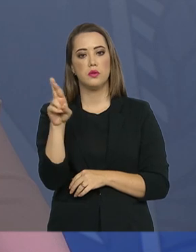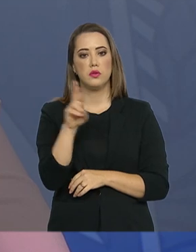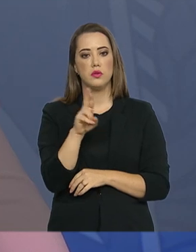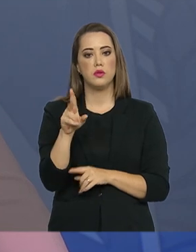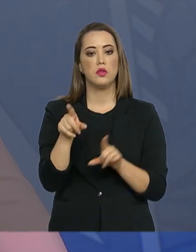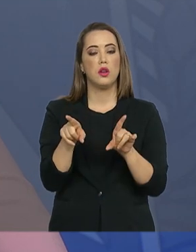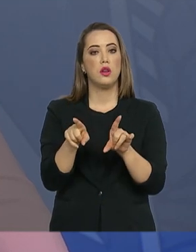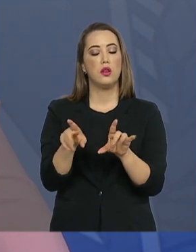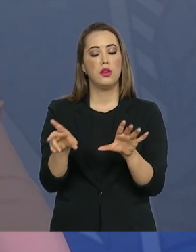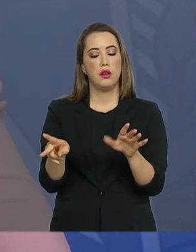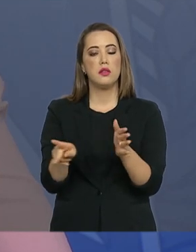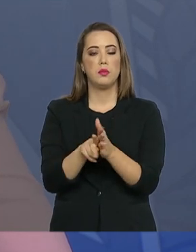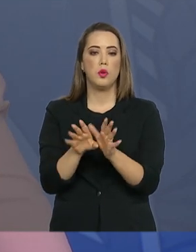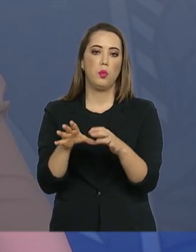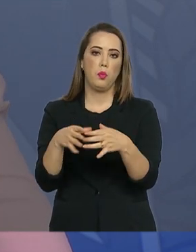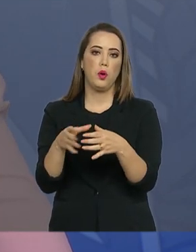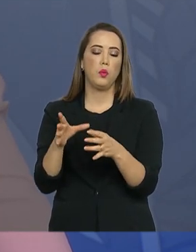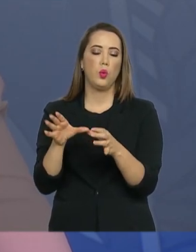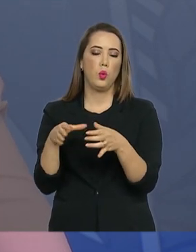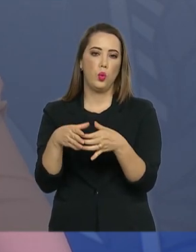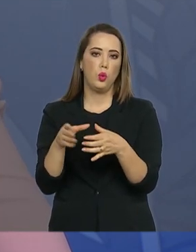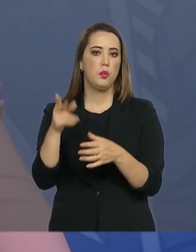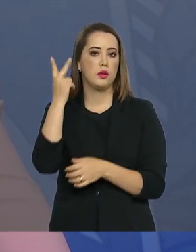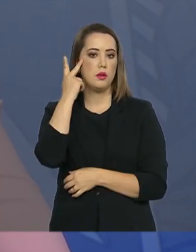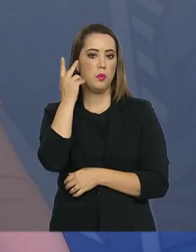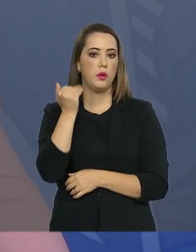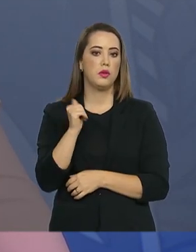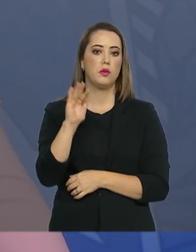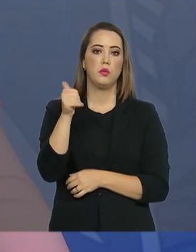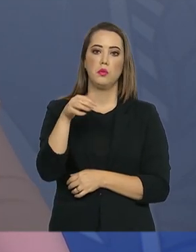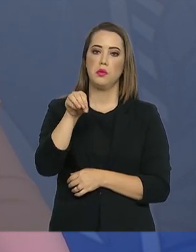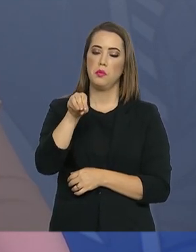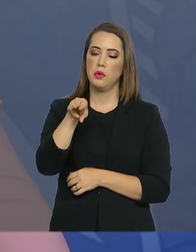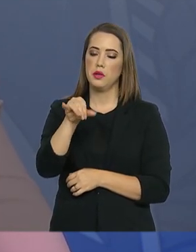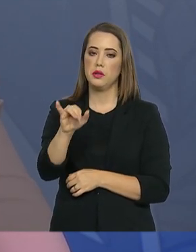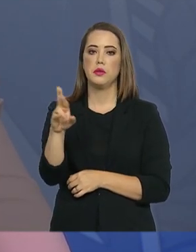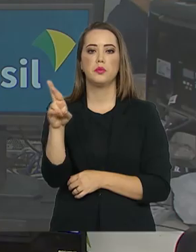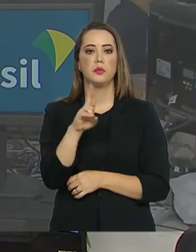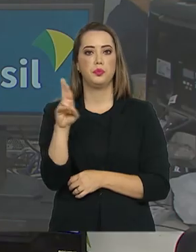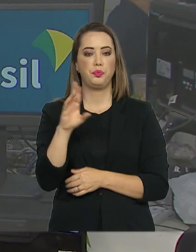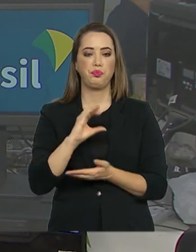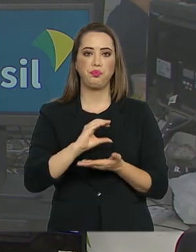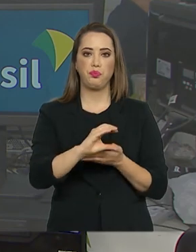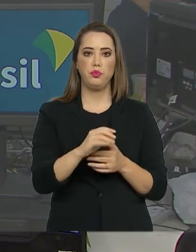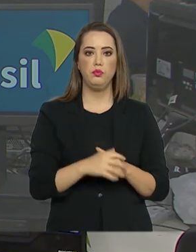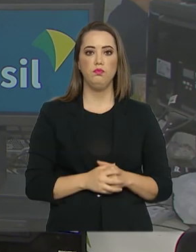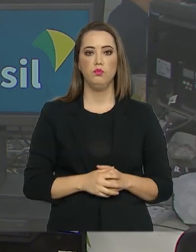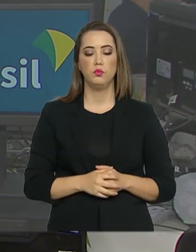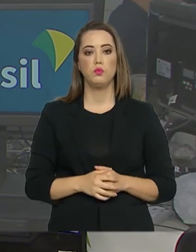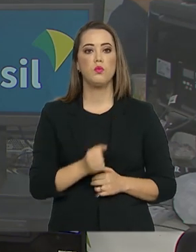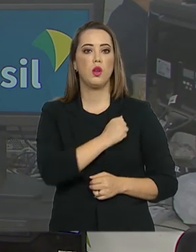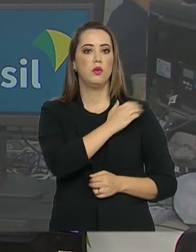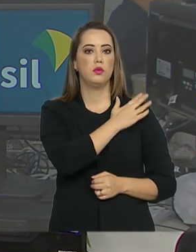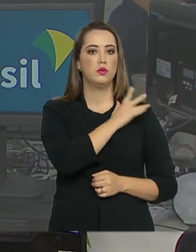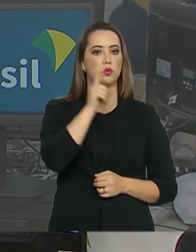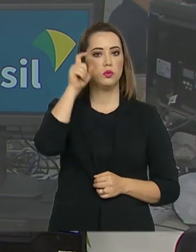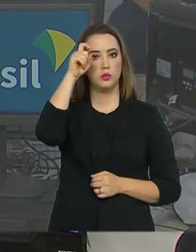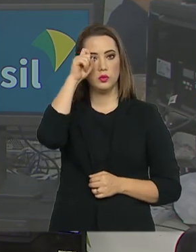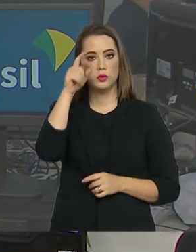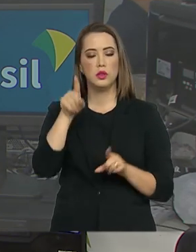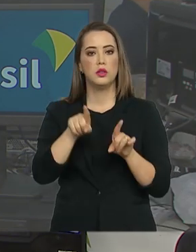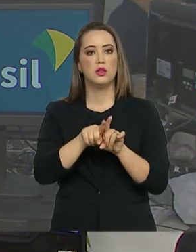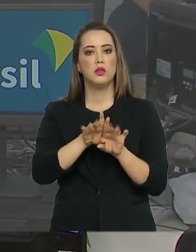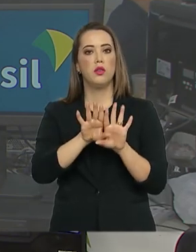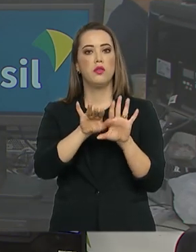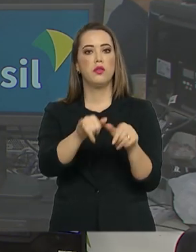malha paulista. Então a gente ainda fecha o ano, se tudo der certo, com mais R$ bilhões de investimentos previstos. O vice-presidente Hamilton